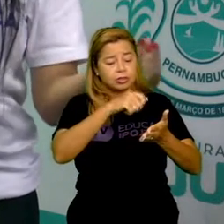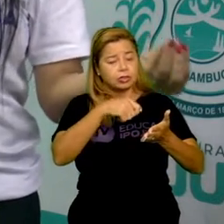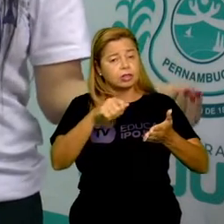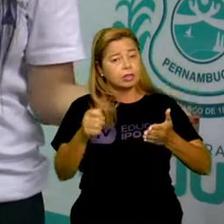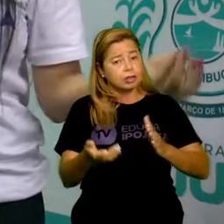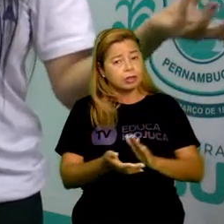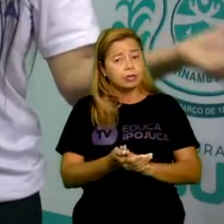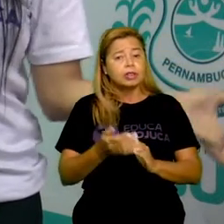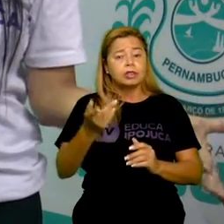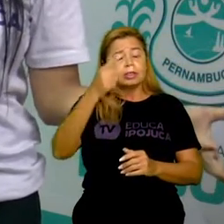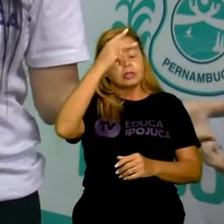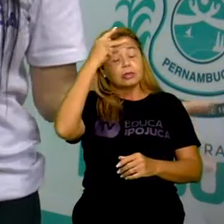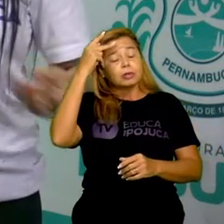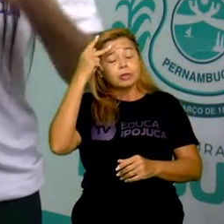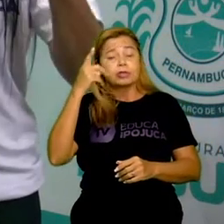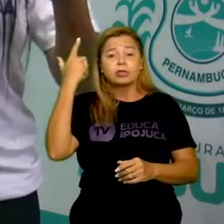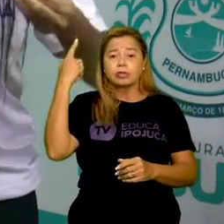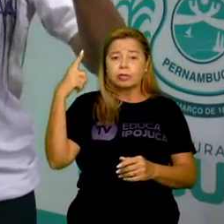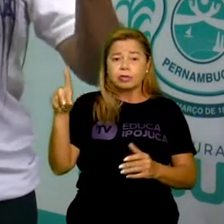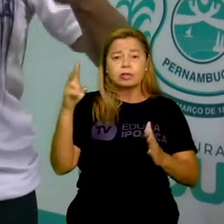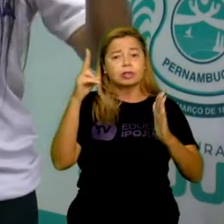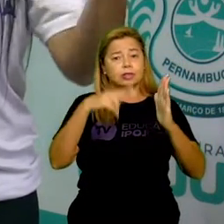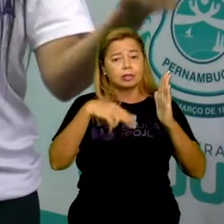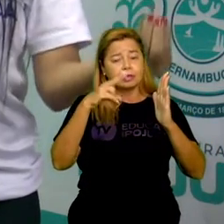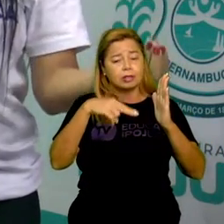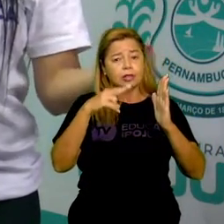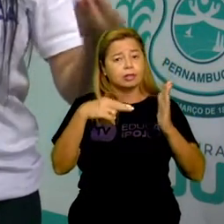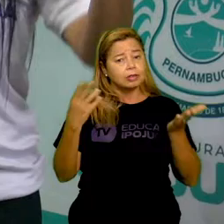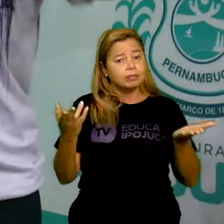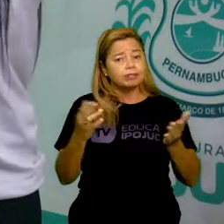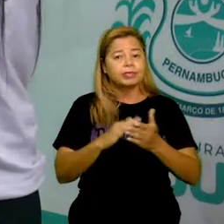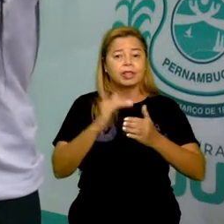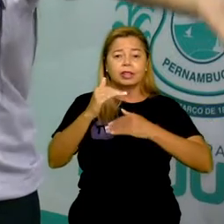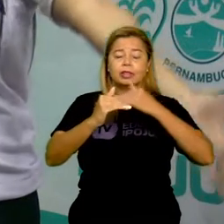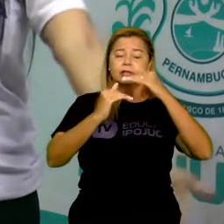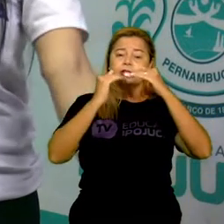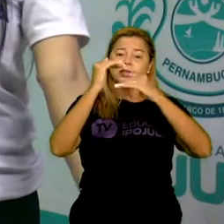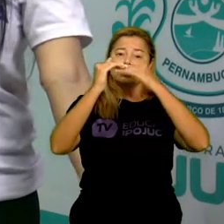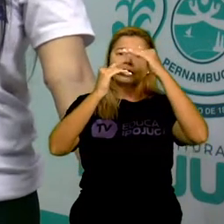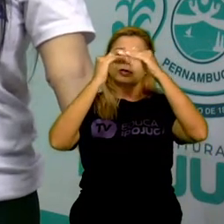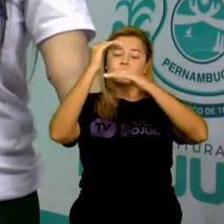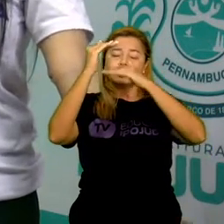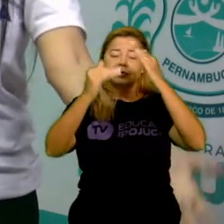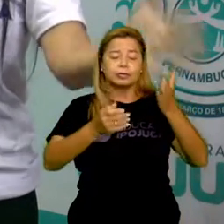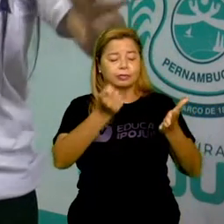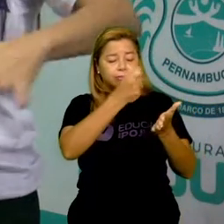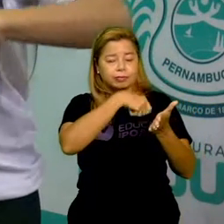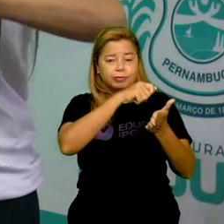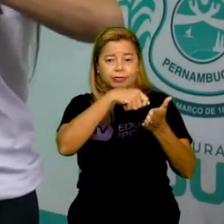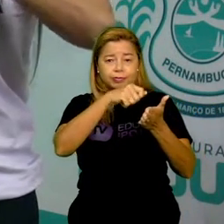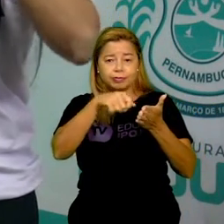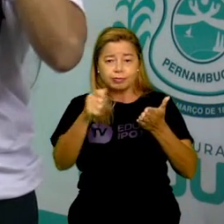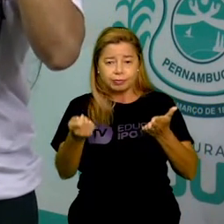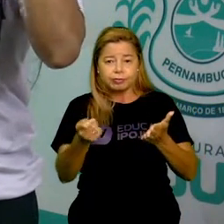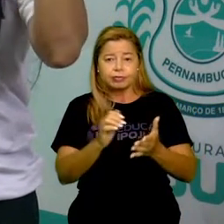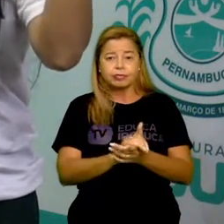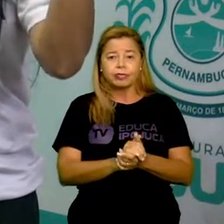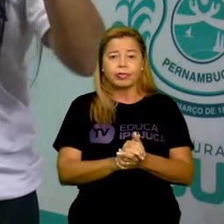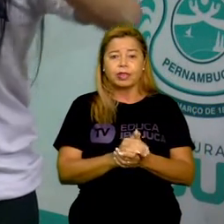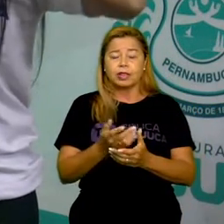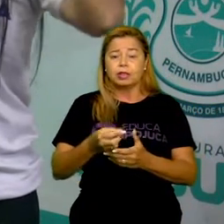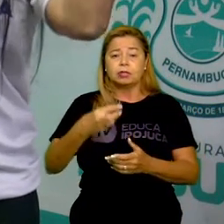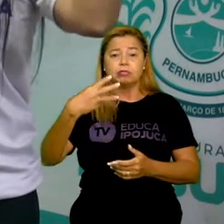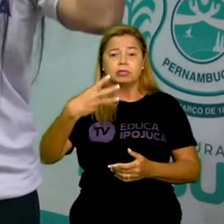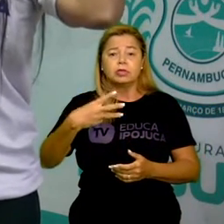aquilo que ele escreveu. A evolução da escrita desde os tempos antigos, né? De 3